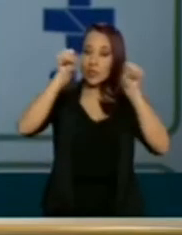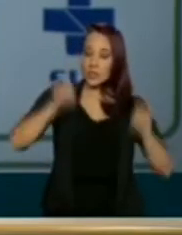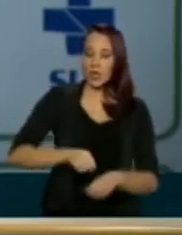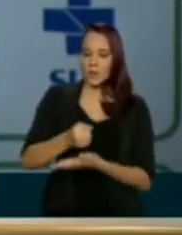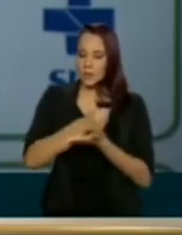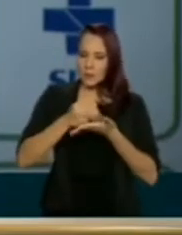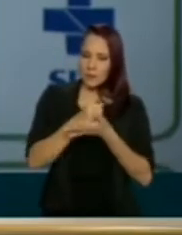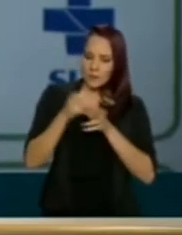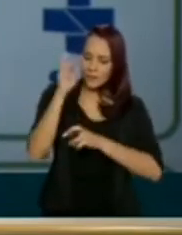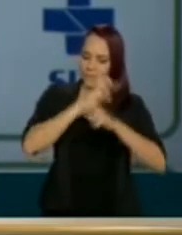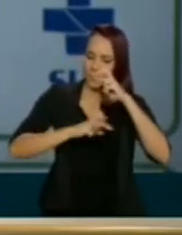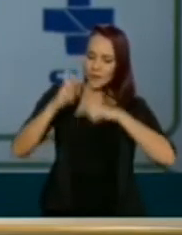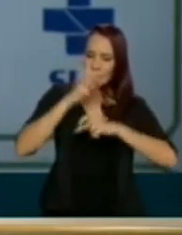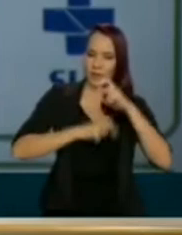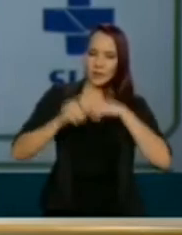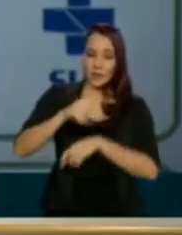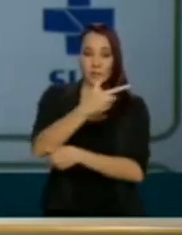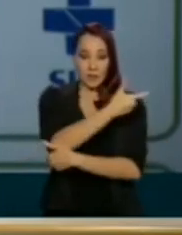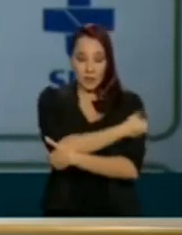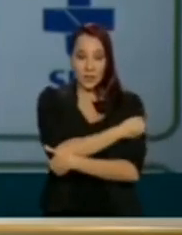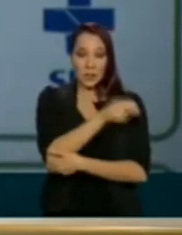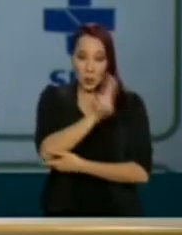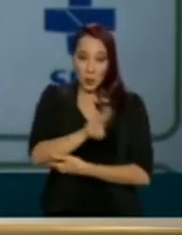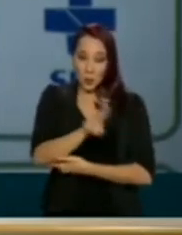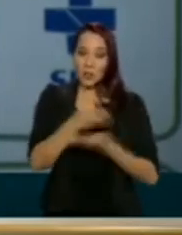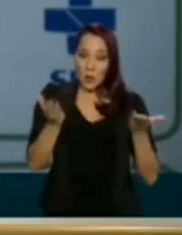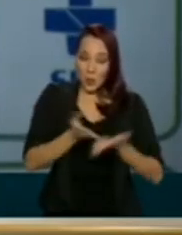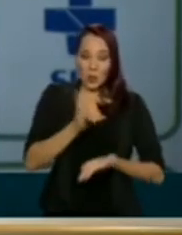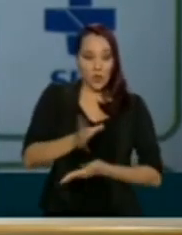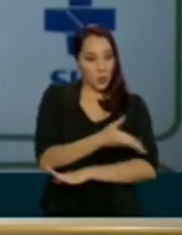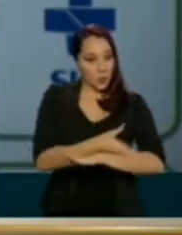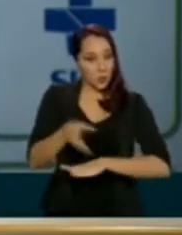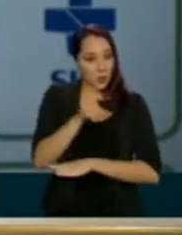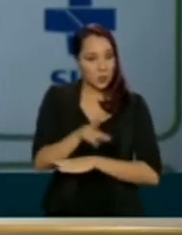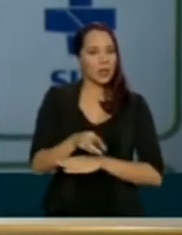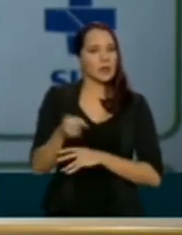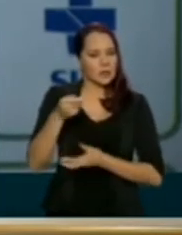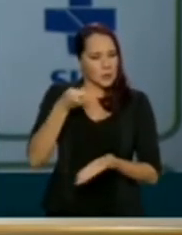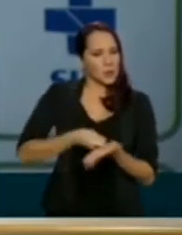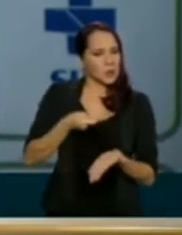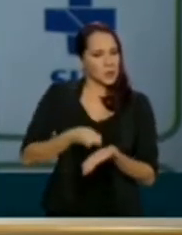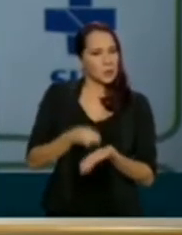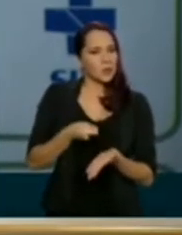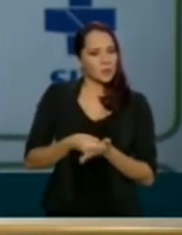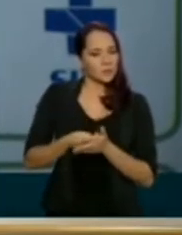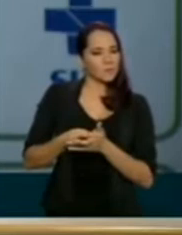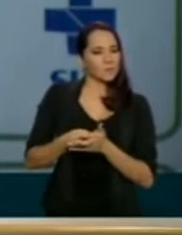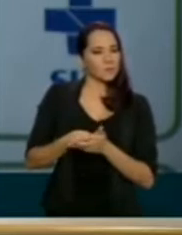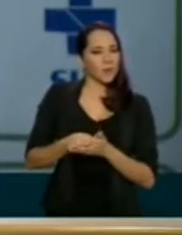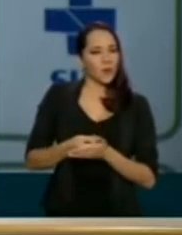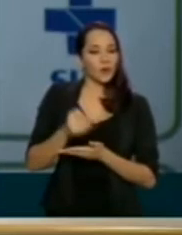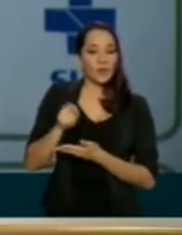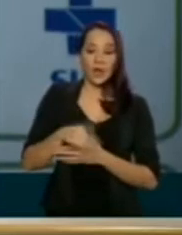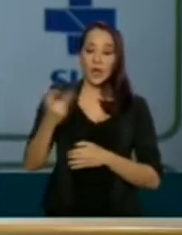fármaco vigilância dessas vacinas aplicadas e um monitoramento extremamente rigoroso com relação à